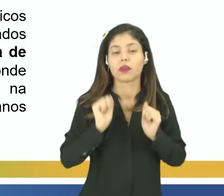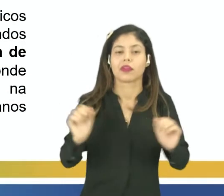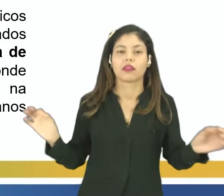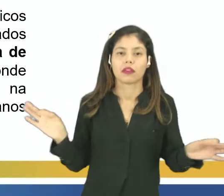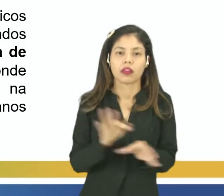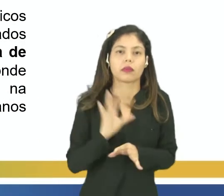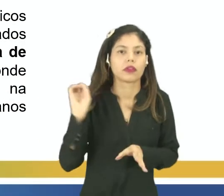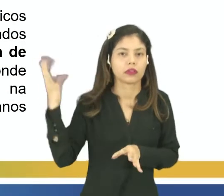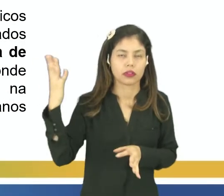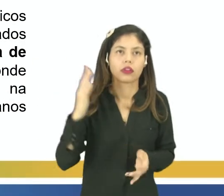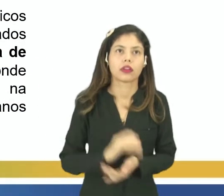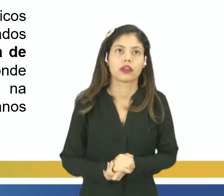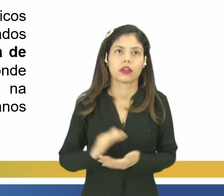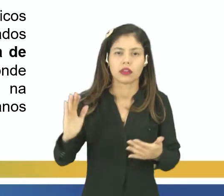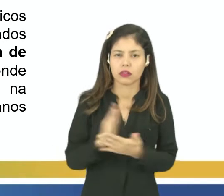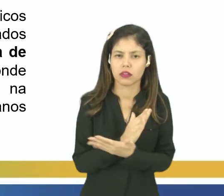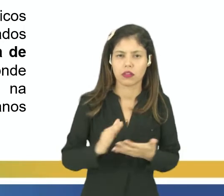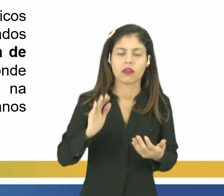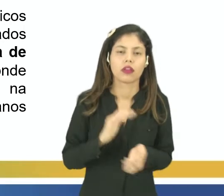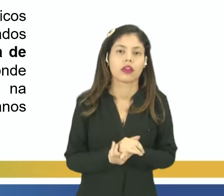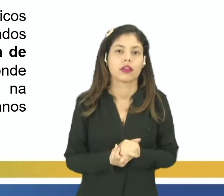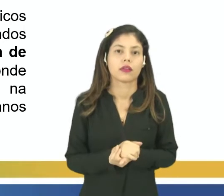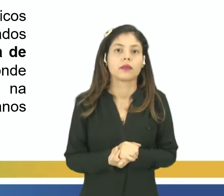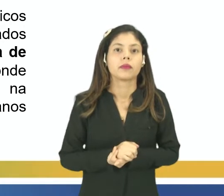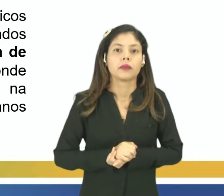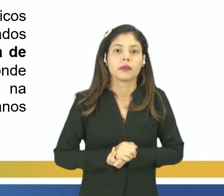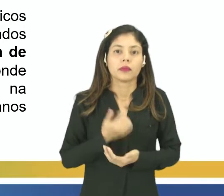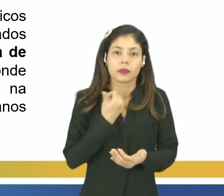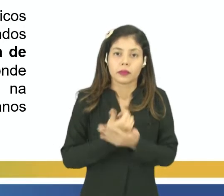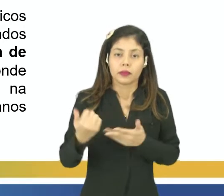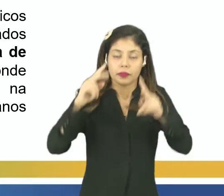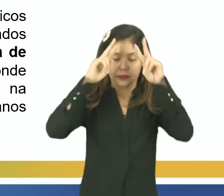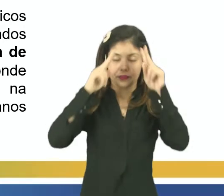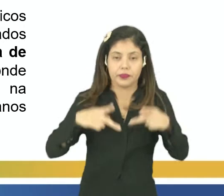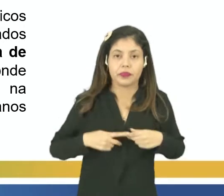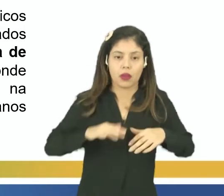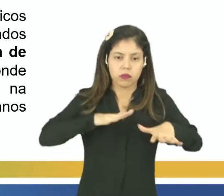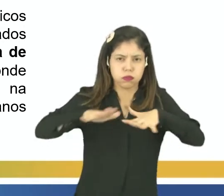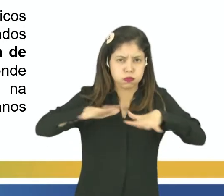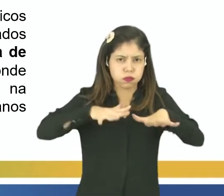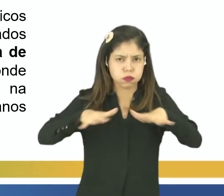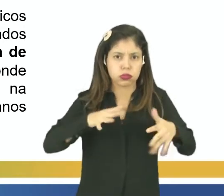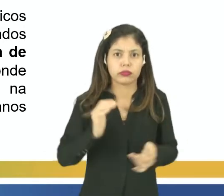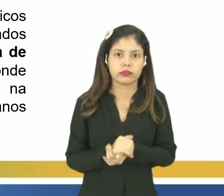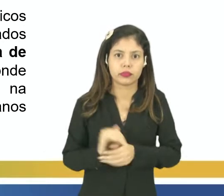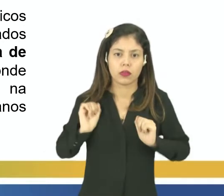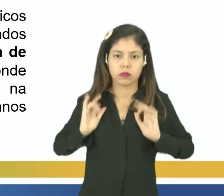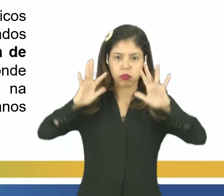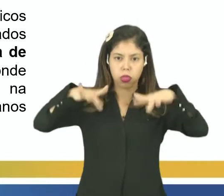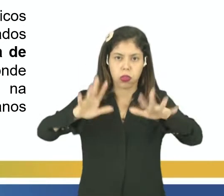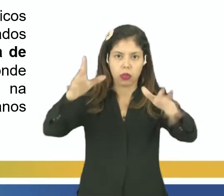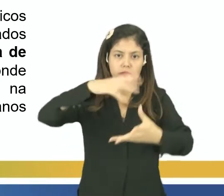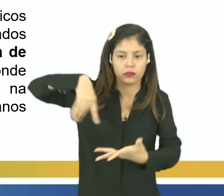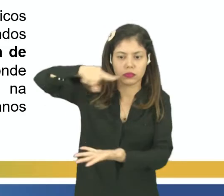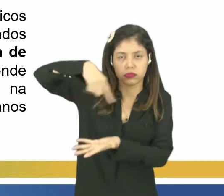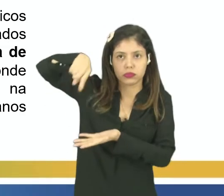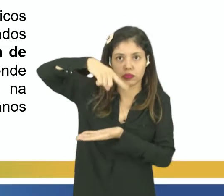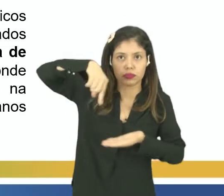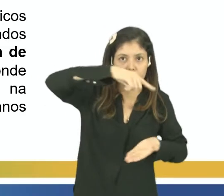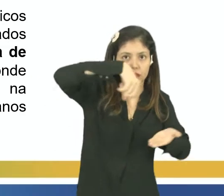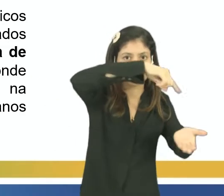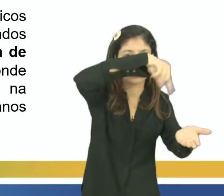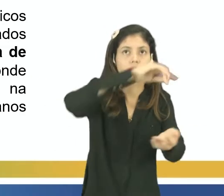acabar acontecendo em virtude de algumas ações humanas, como é o caso de terremotos, tsunamis, furacões, erupções